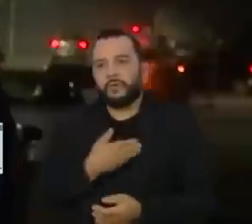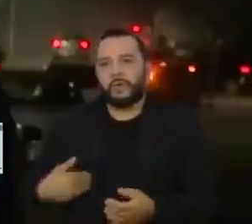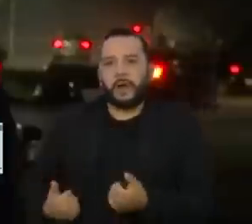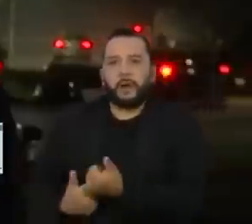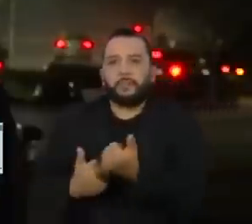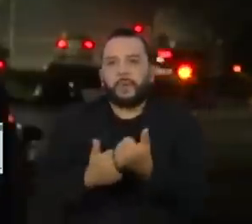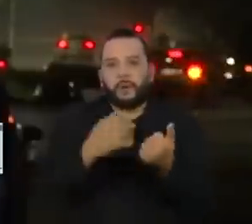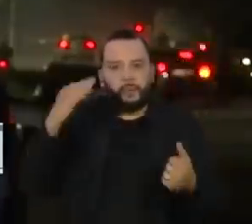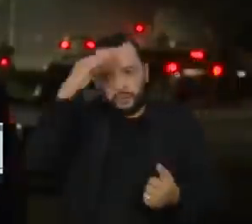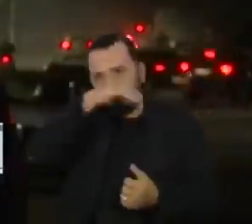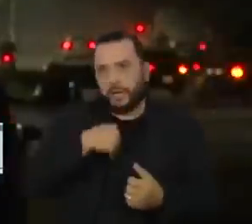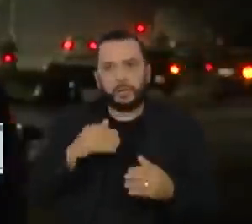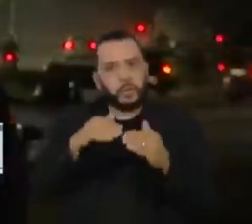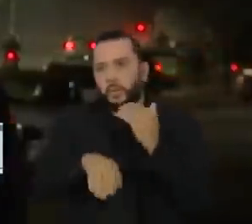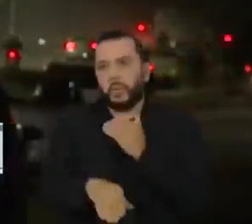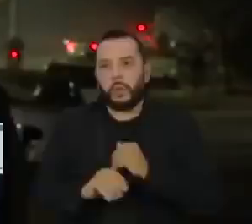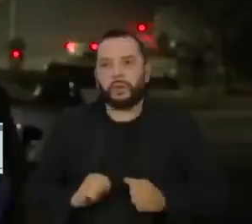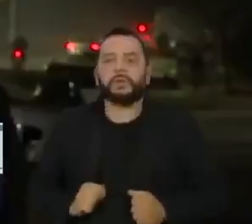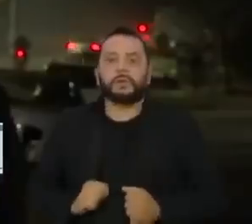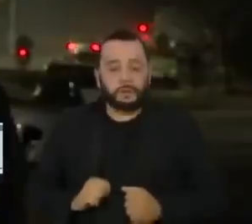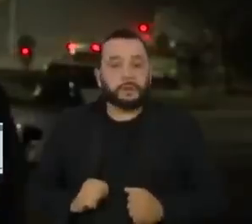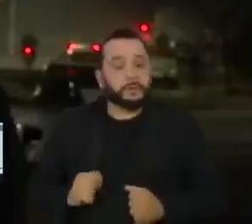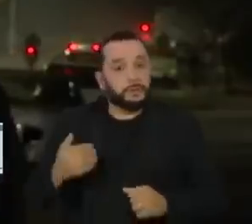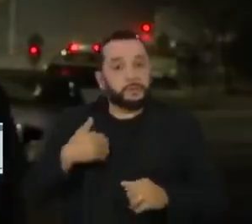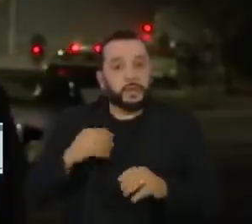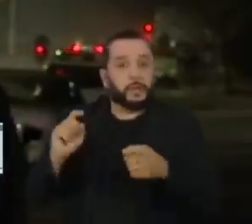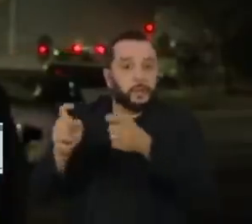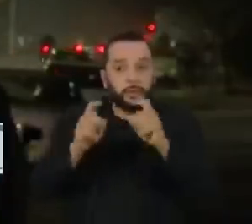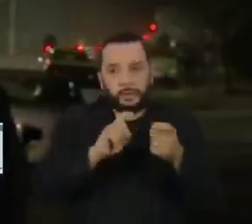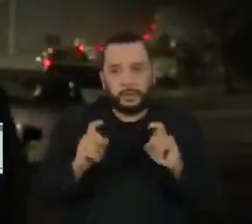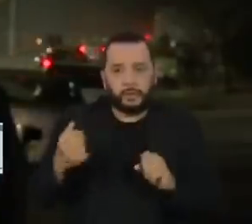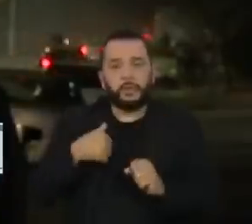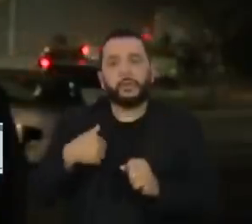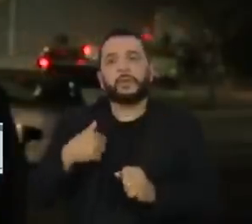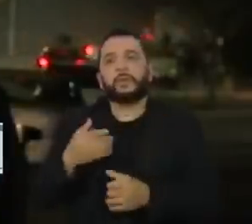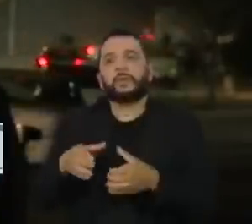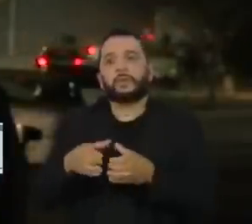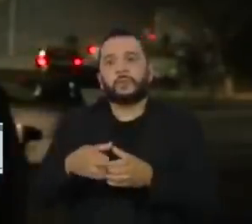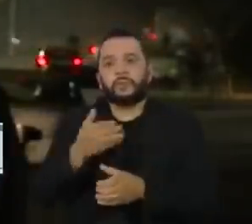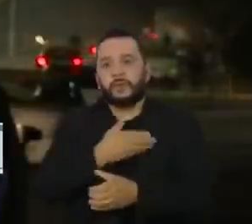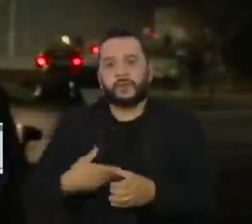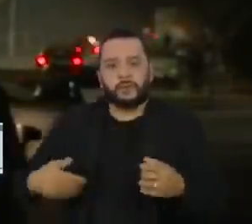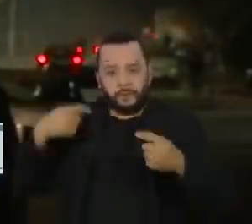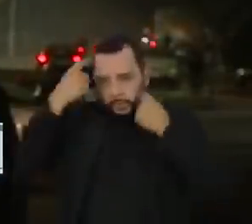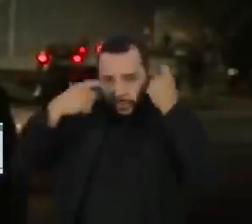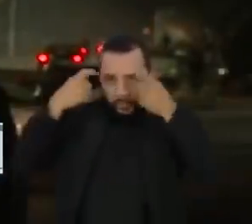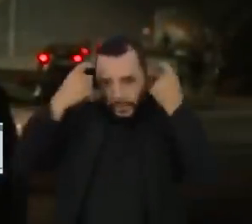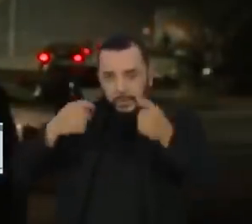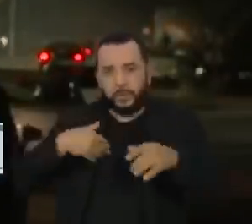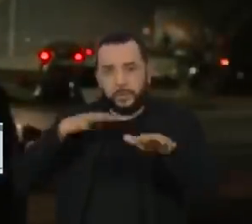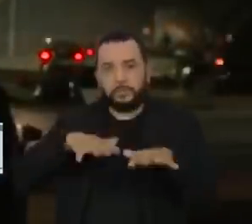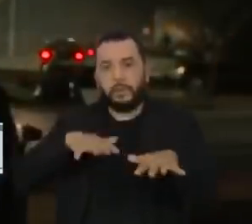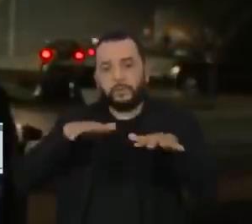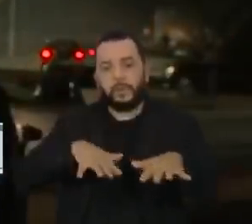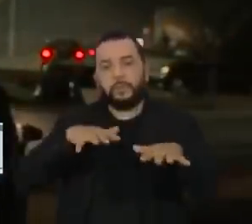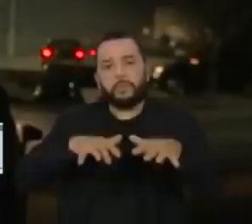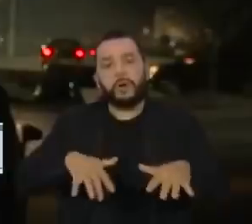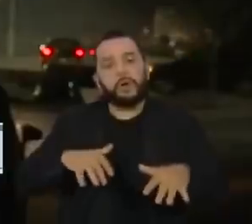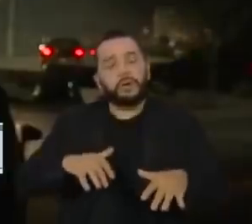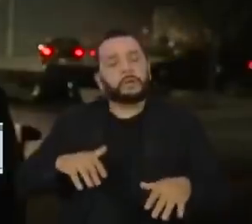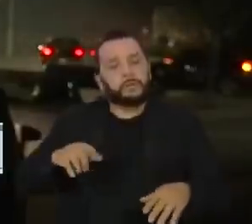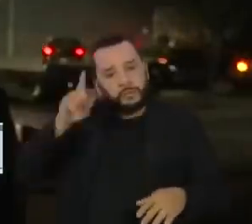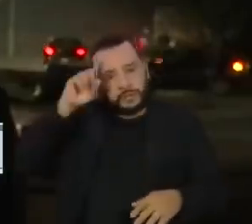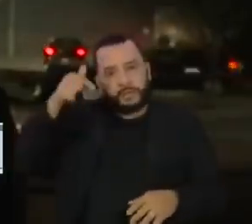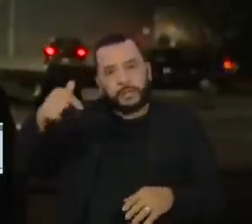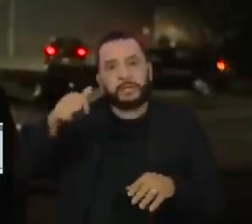Bolsonaro. Durante o encontro, governadores manifestaram também preocupação com os atos em defesa de Bolsonaro, marcados para o